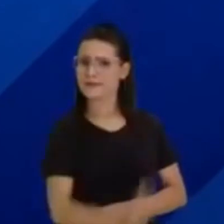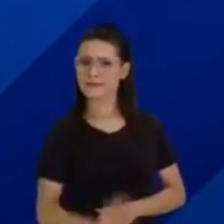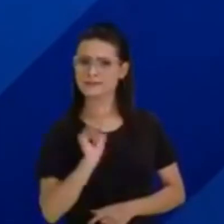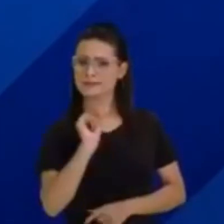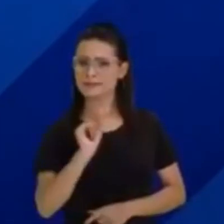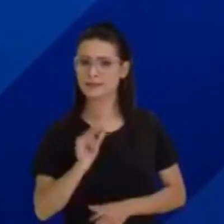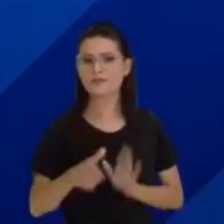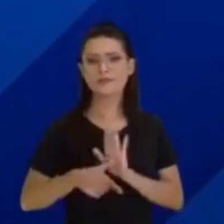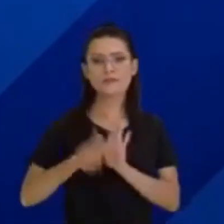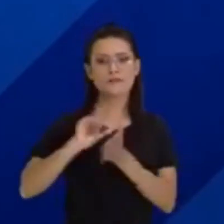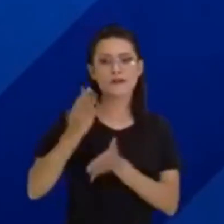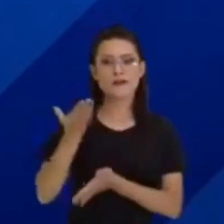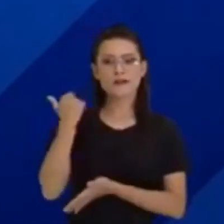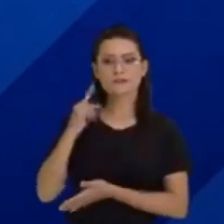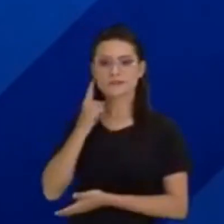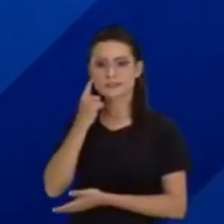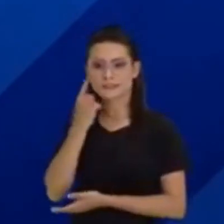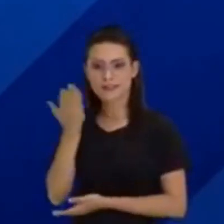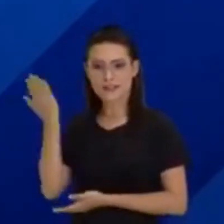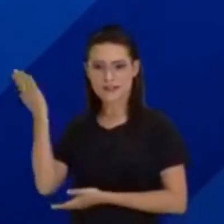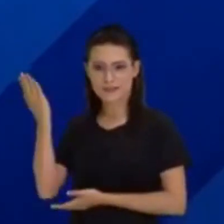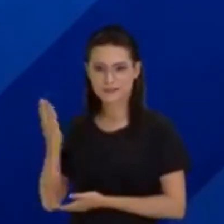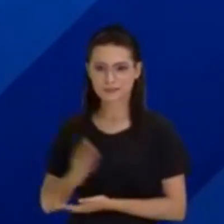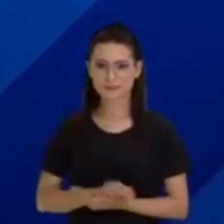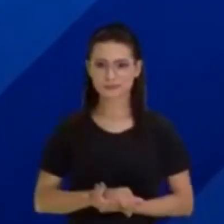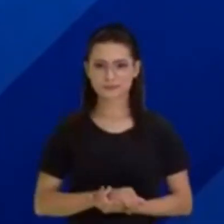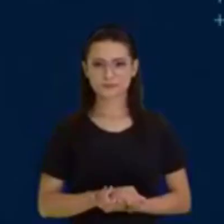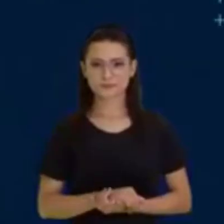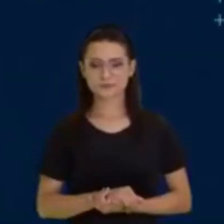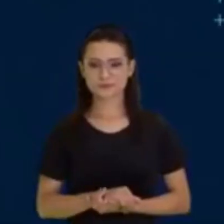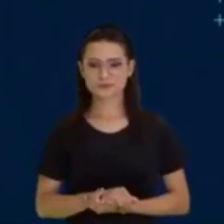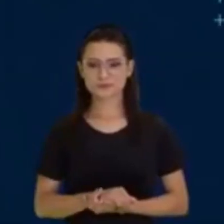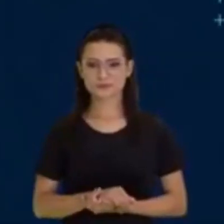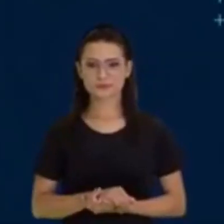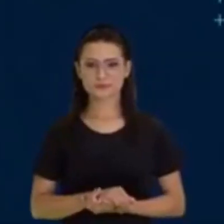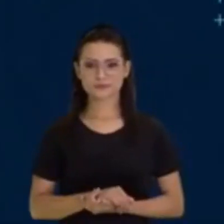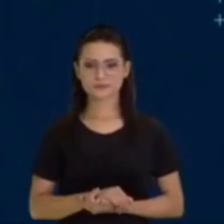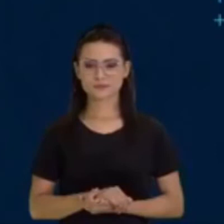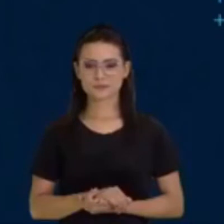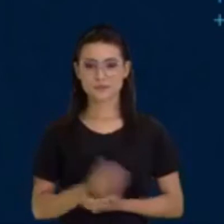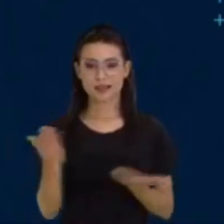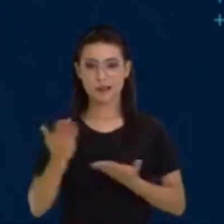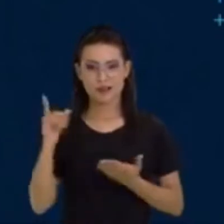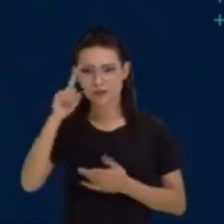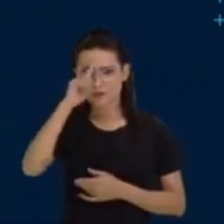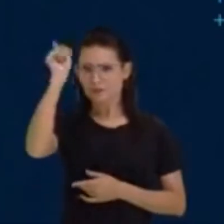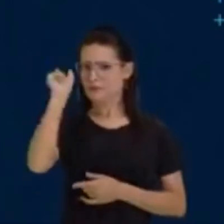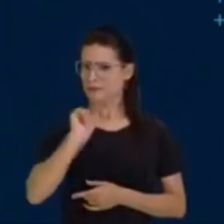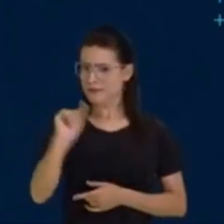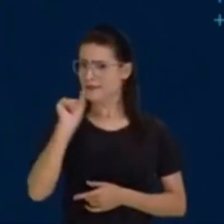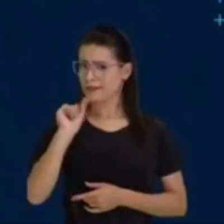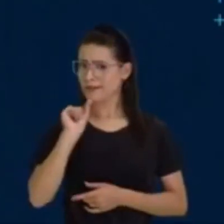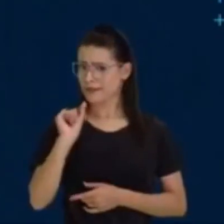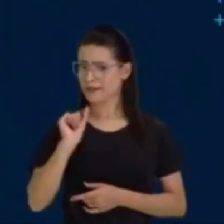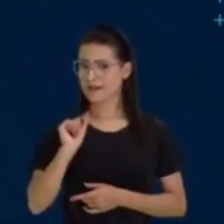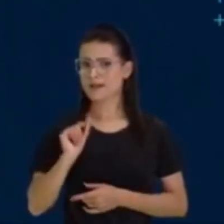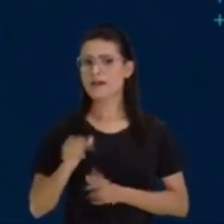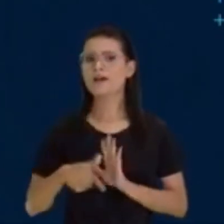voltar novamente ao slide? Vamos lá! Que agora nós vamos descobrir, podemos voltar ao slide da